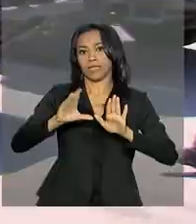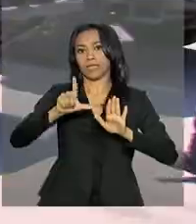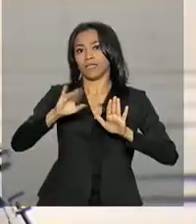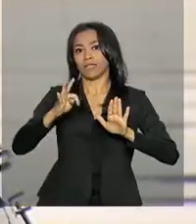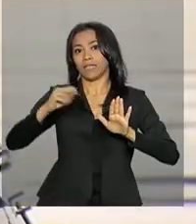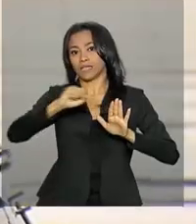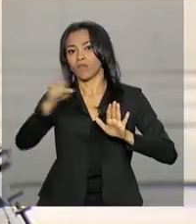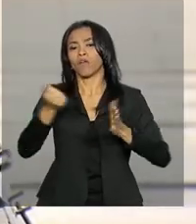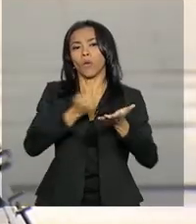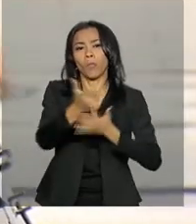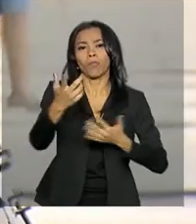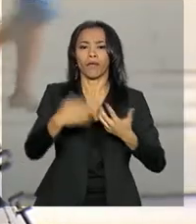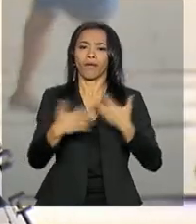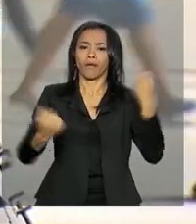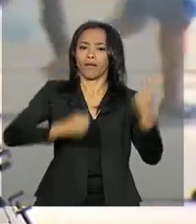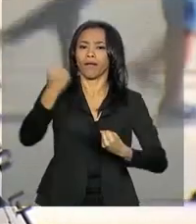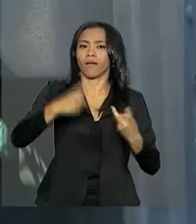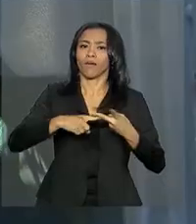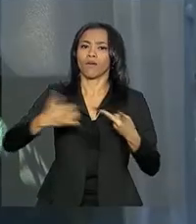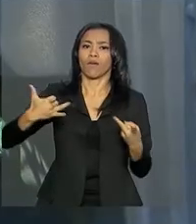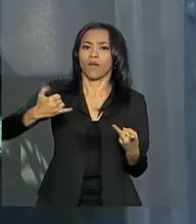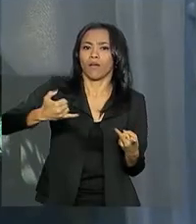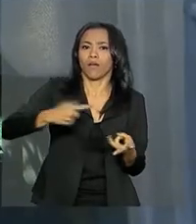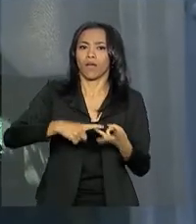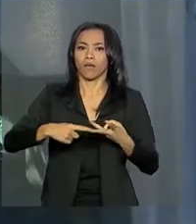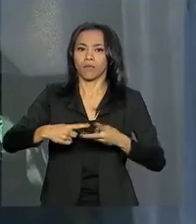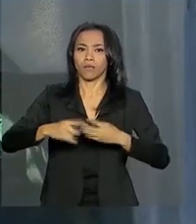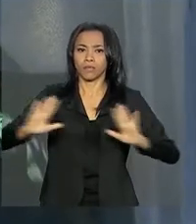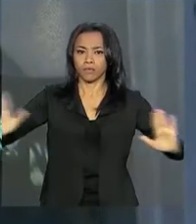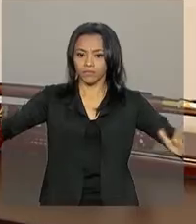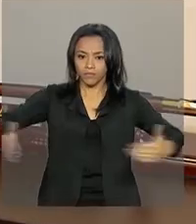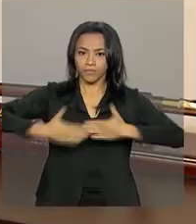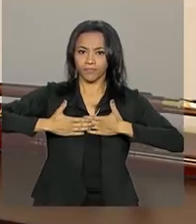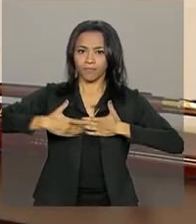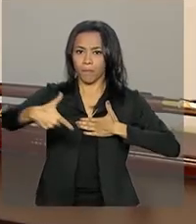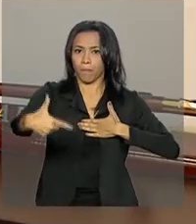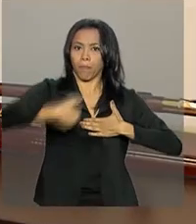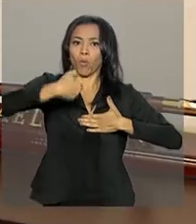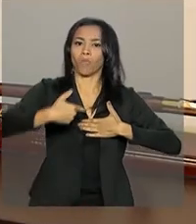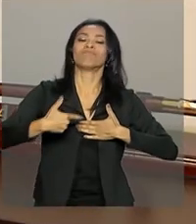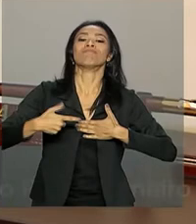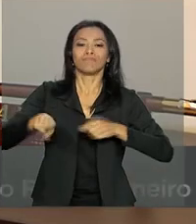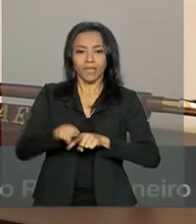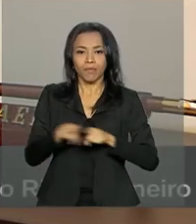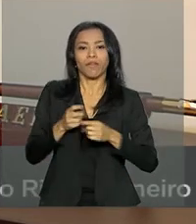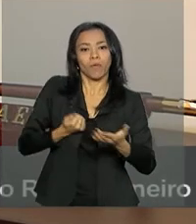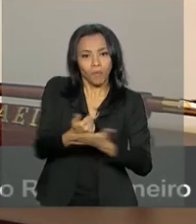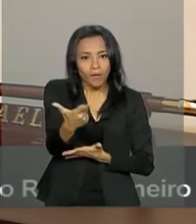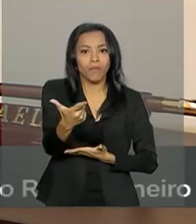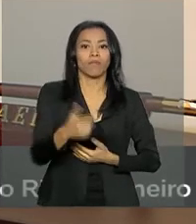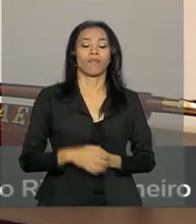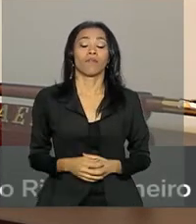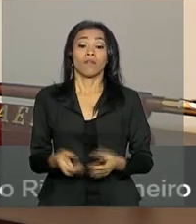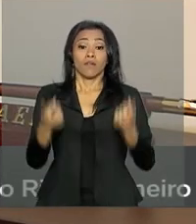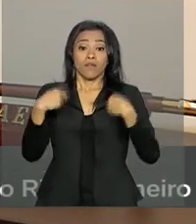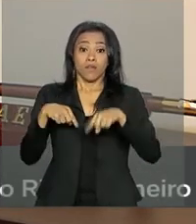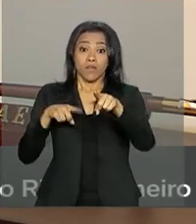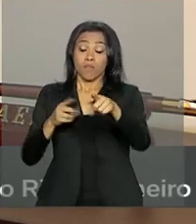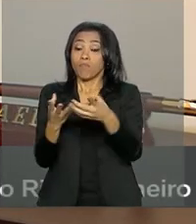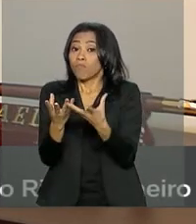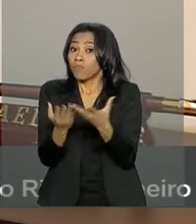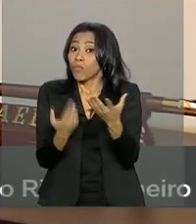veículos, armas, munições e coletes à prova de balas. Nós temos recebido pedidos de grandes